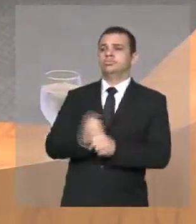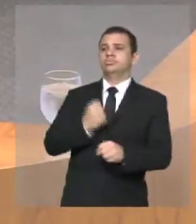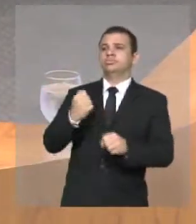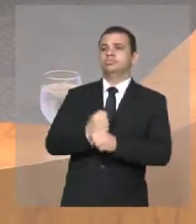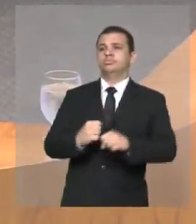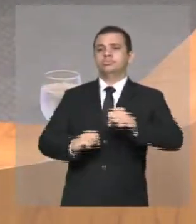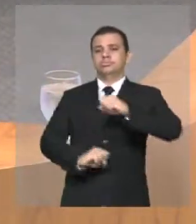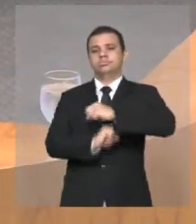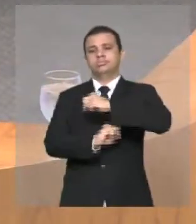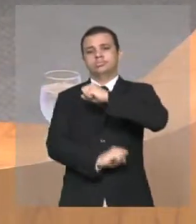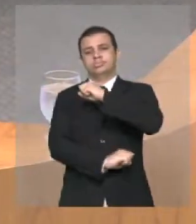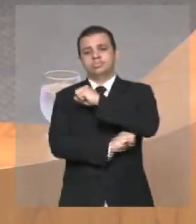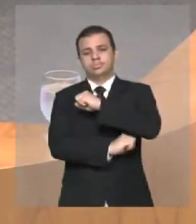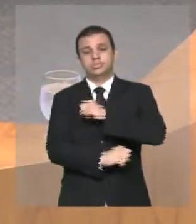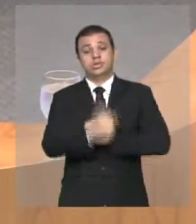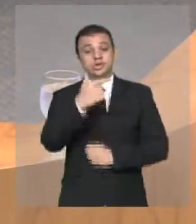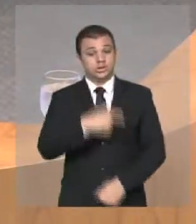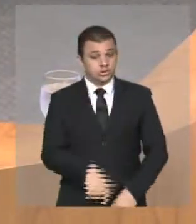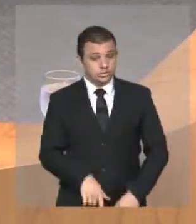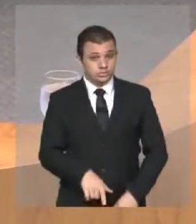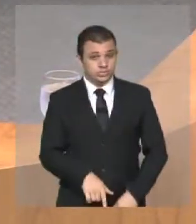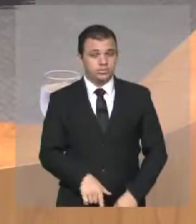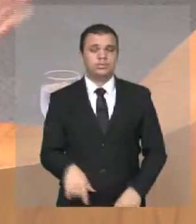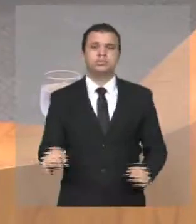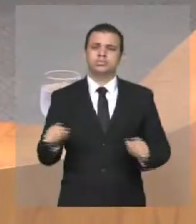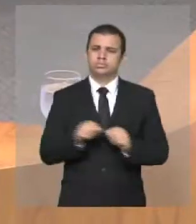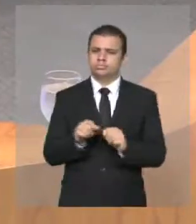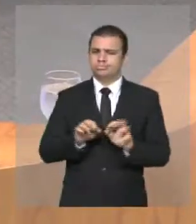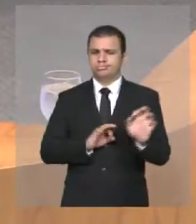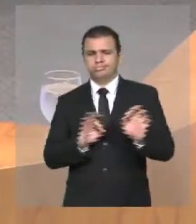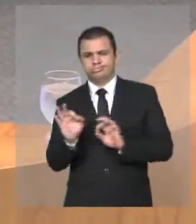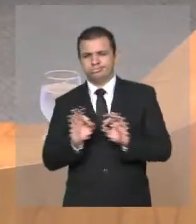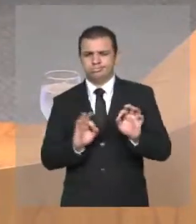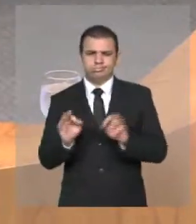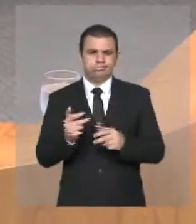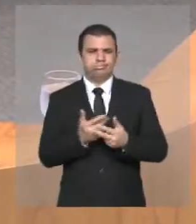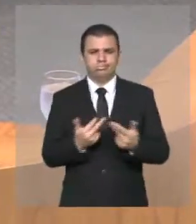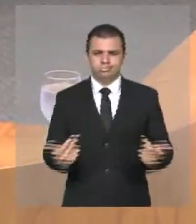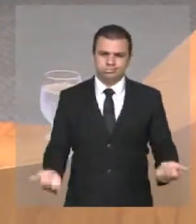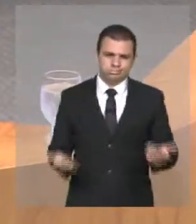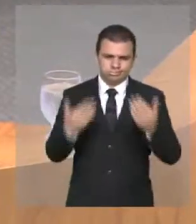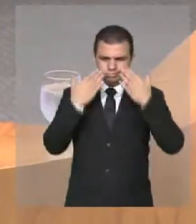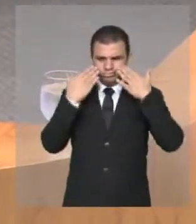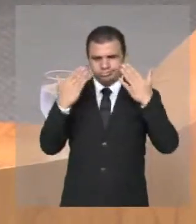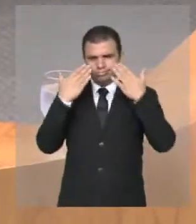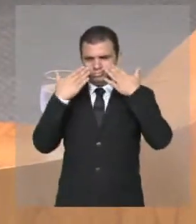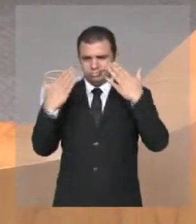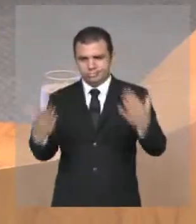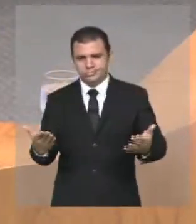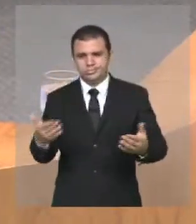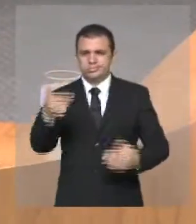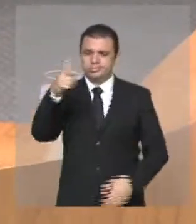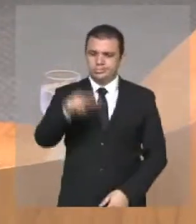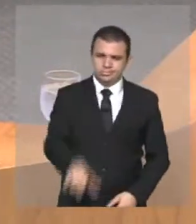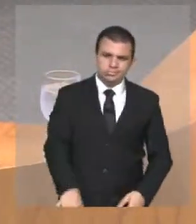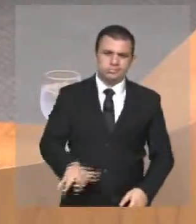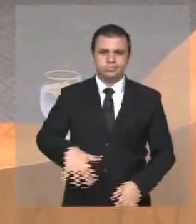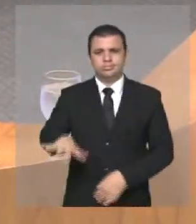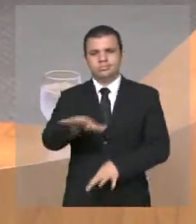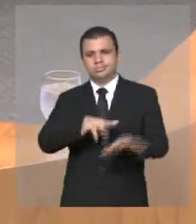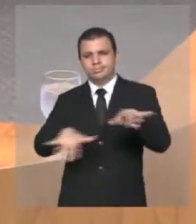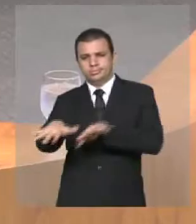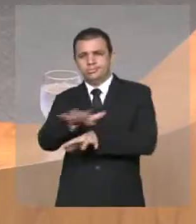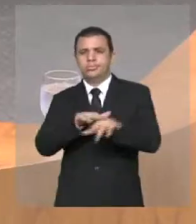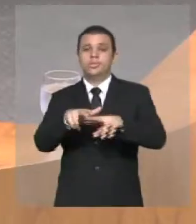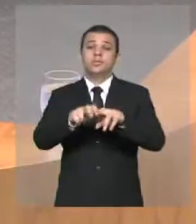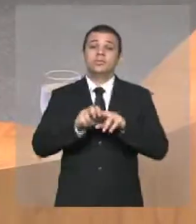E no lançamento da ponte, mais uma vez, fizeram todo um aparato, toda uma uma euforia por conta